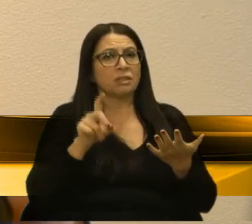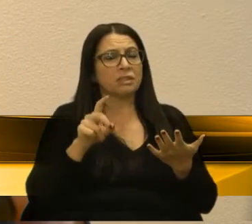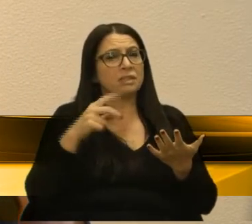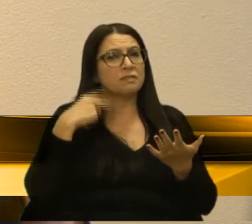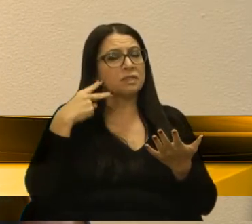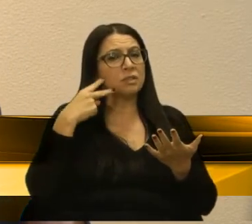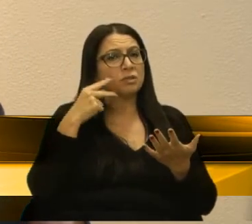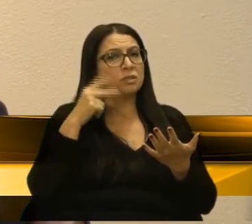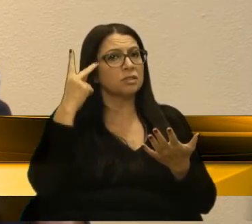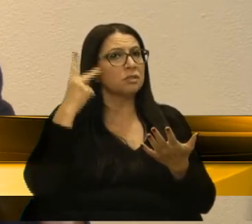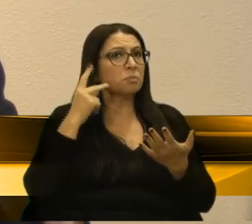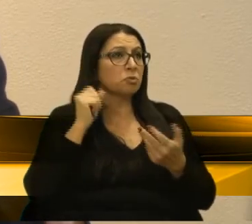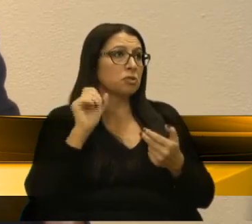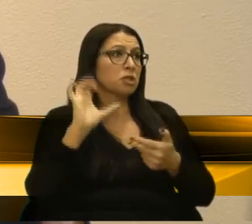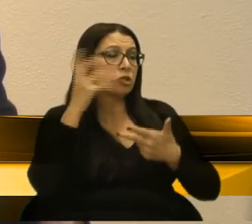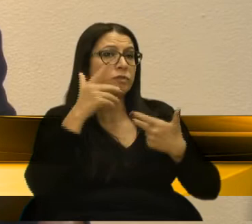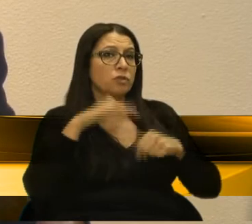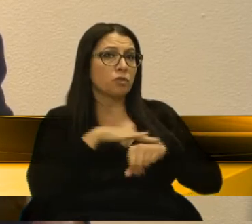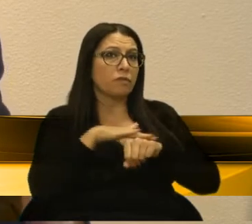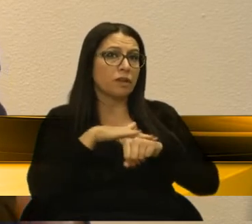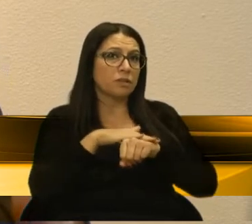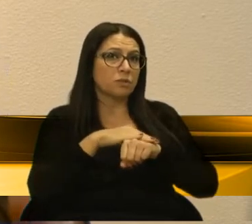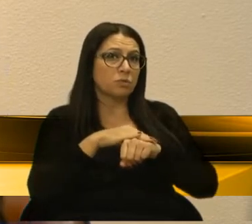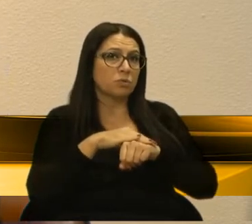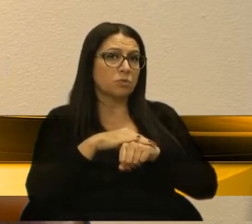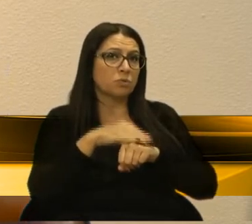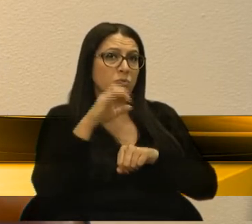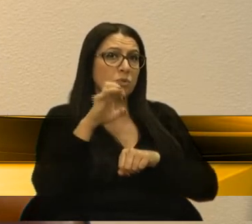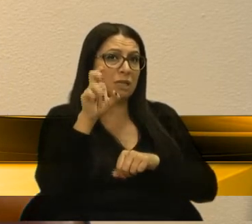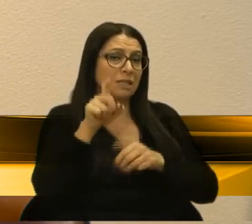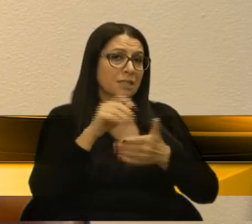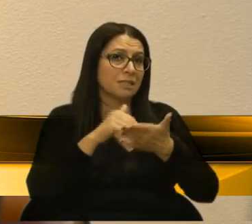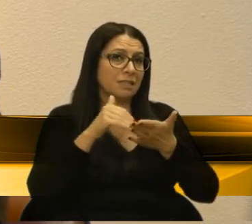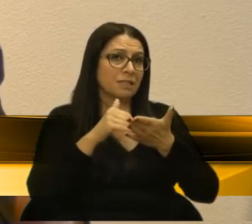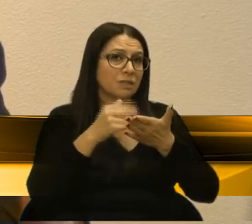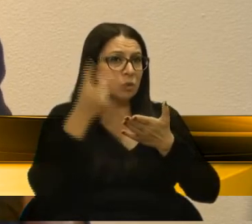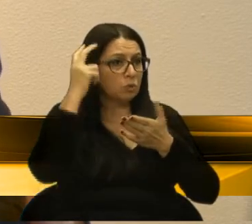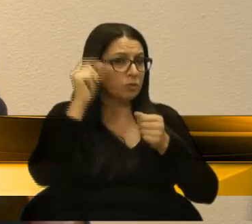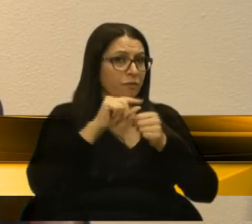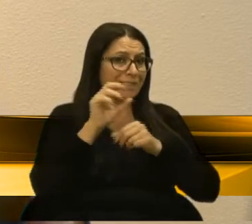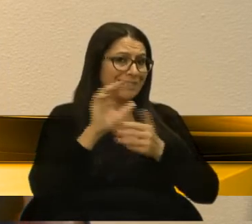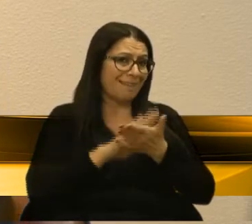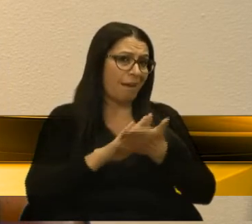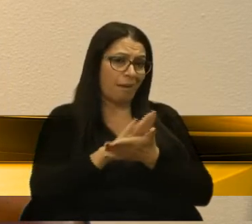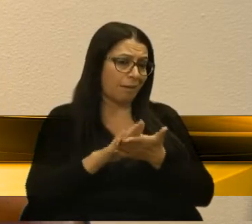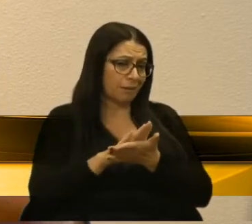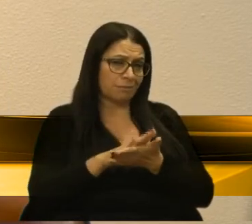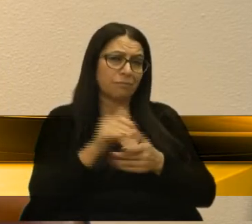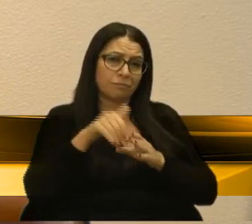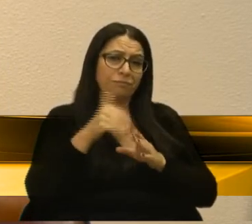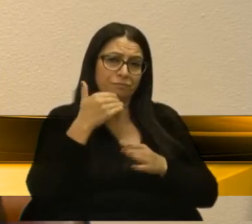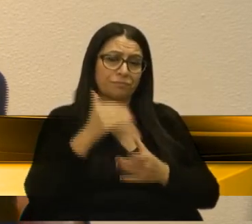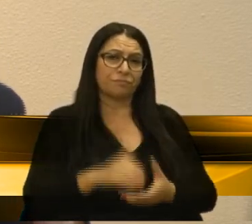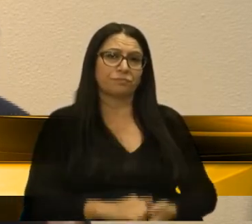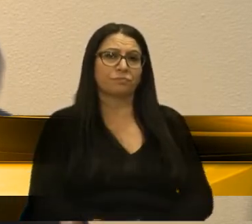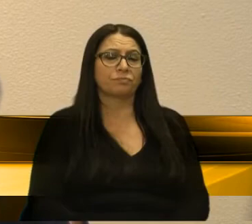Nunes poderia ter resolvido isso conversando com o ex-secretário dele da cultura, que não fez nada em três anos. Então, voto favorável.